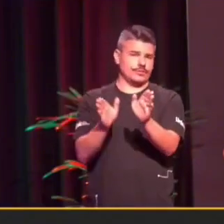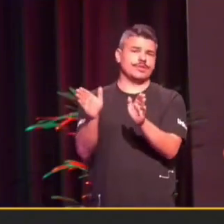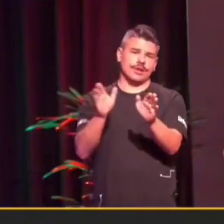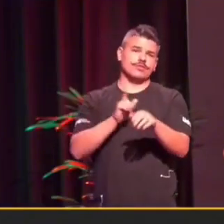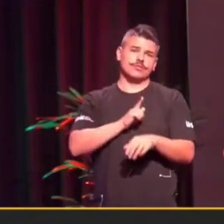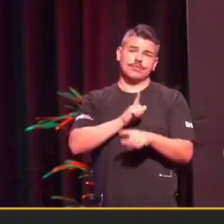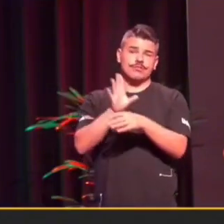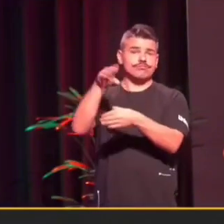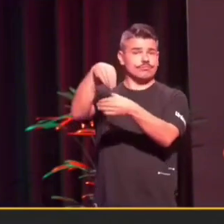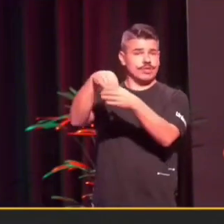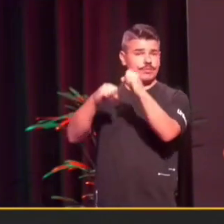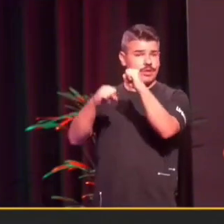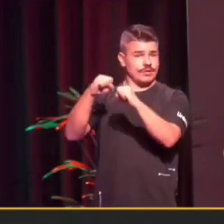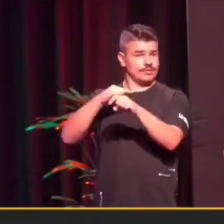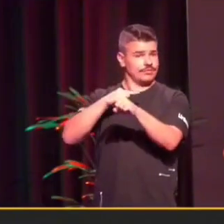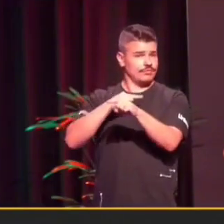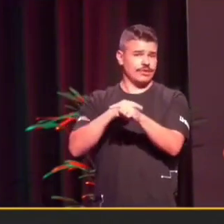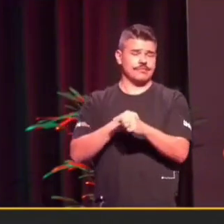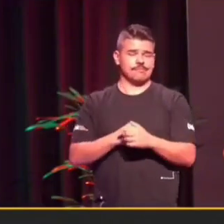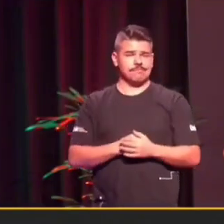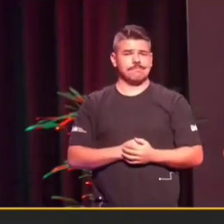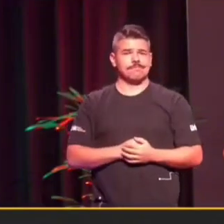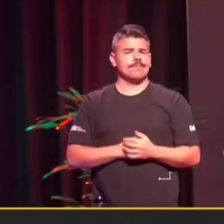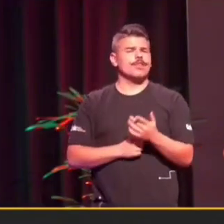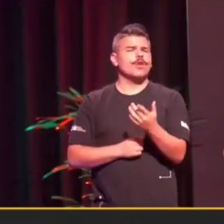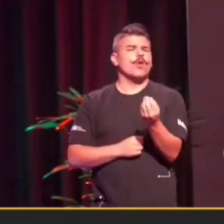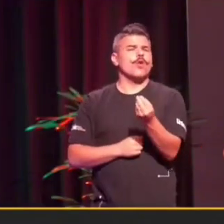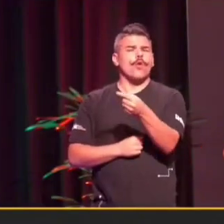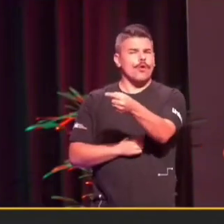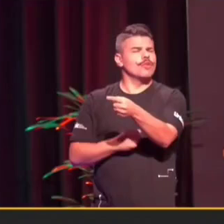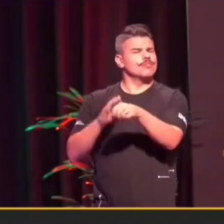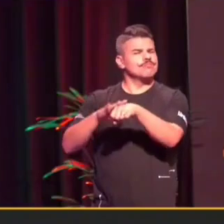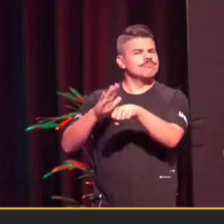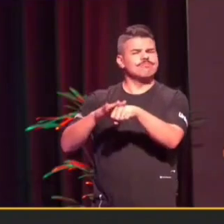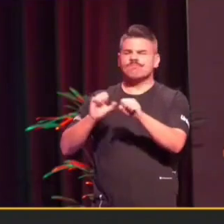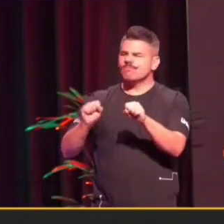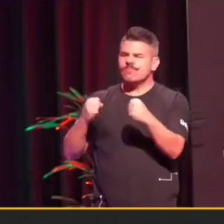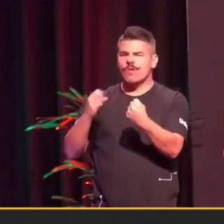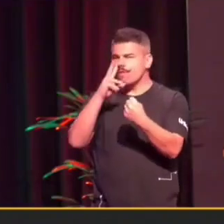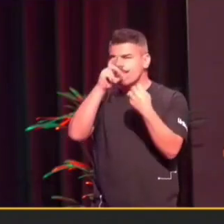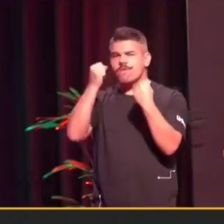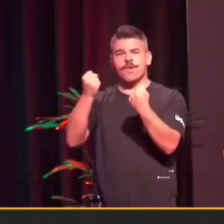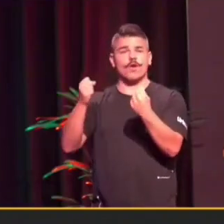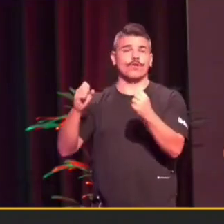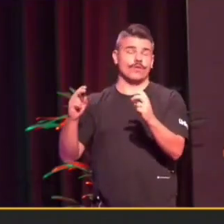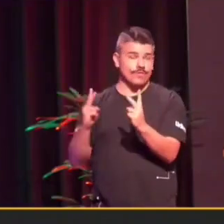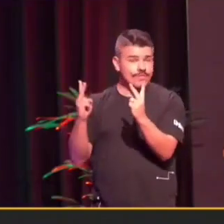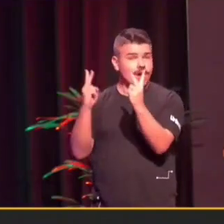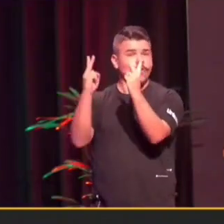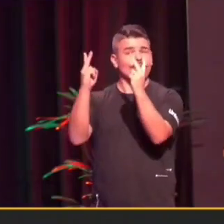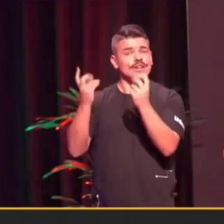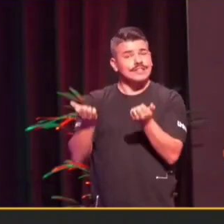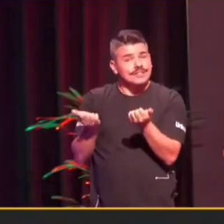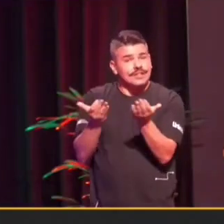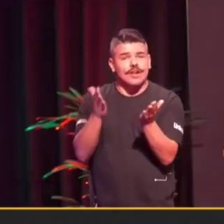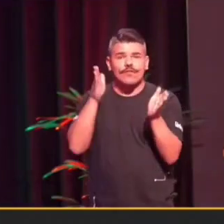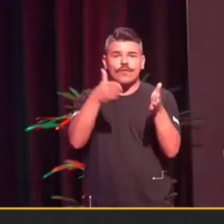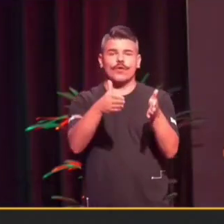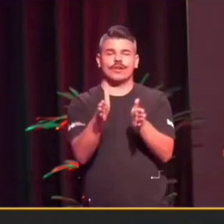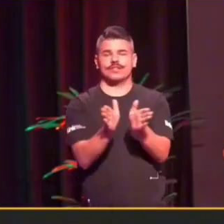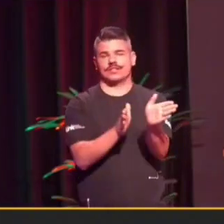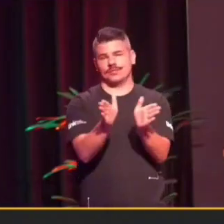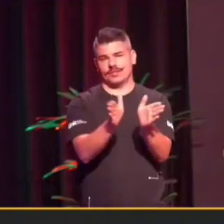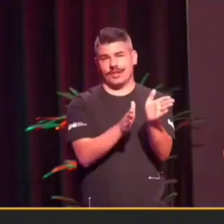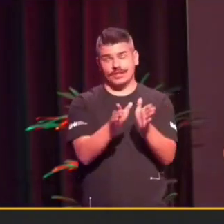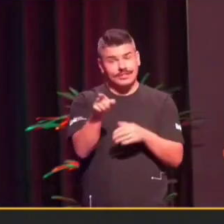E para vocês terem uma ideia de quanto eles valorizam a diversidade, a inclusão, a acessibilidade, esse já